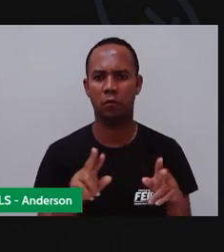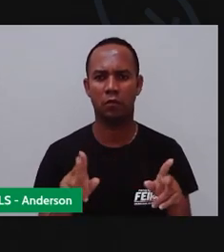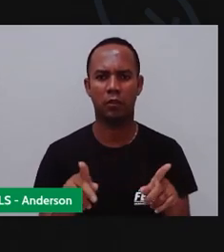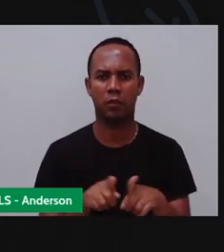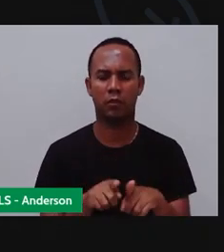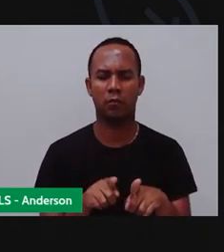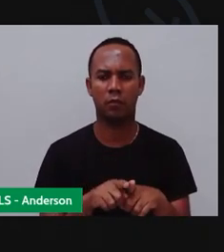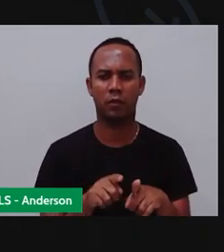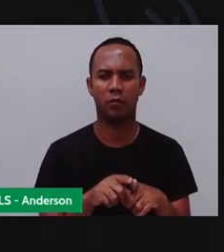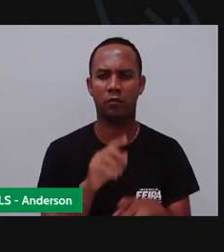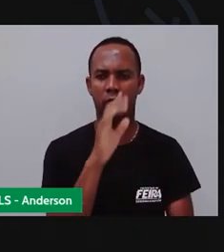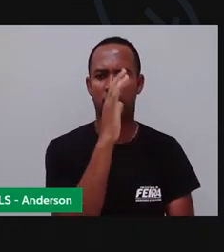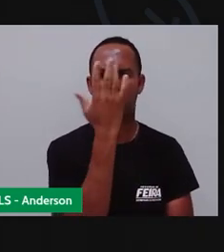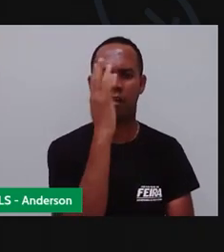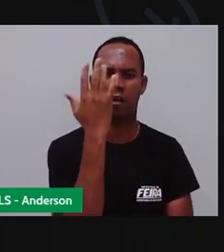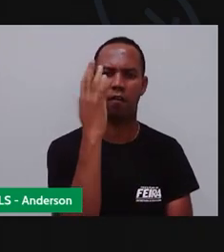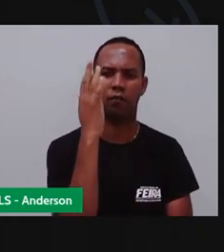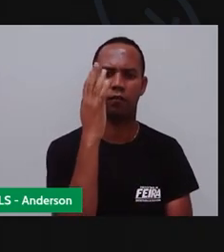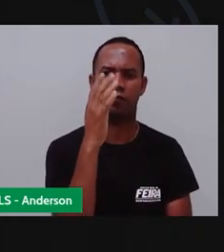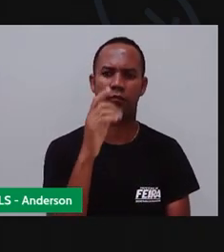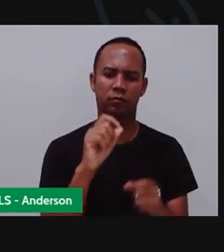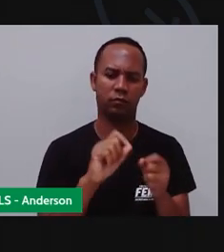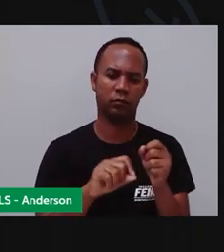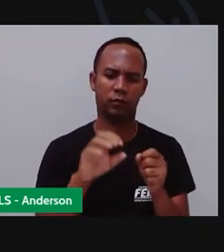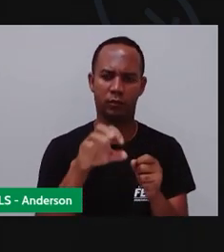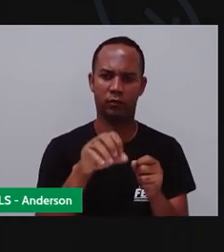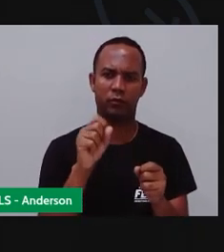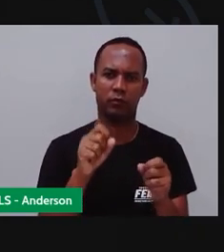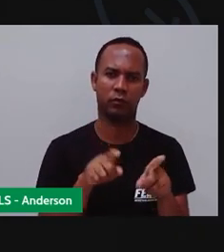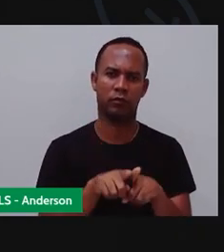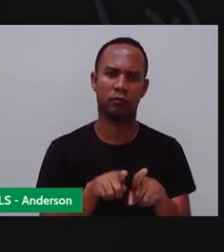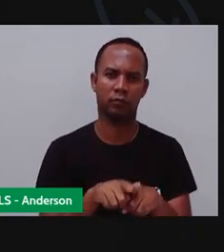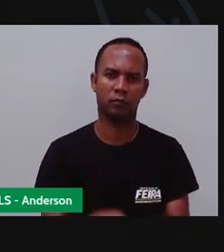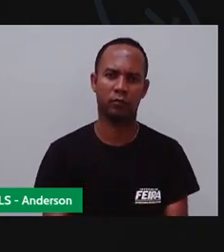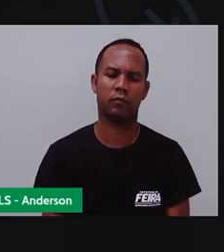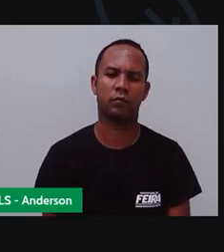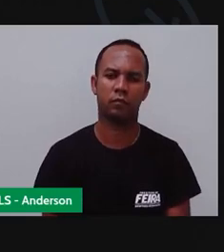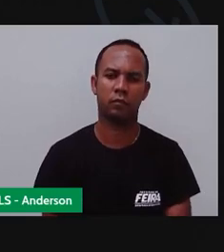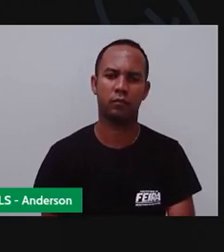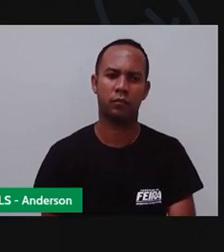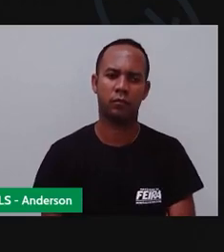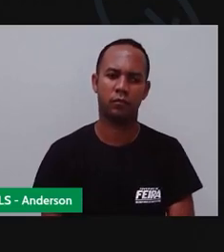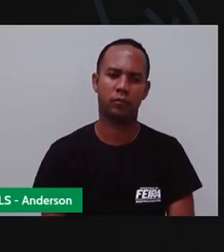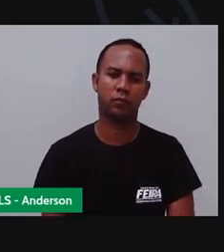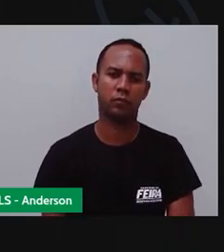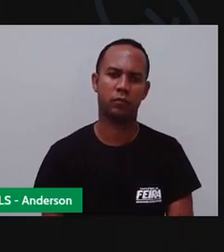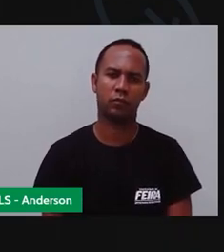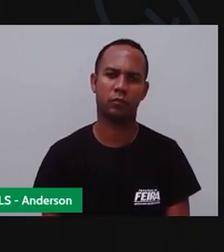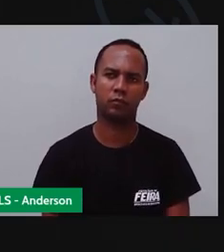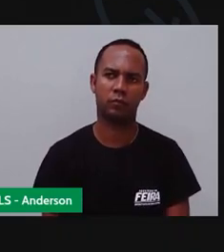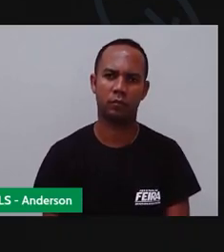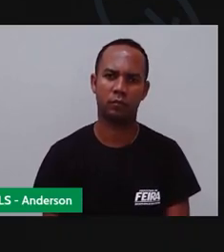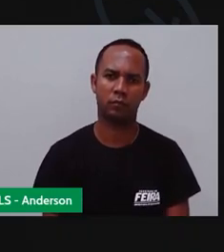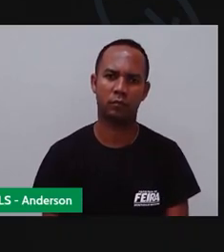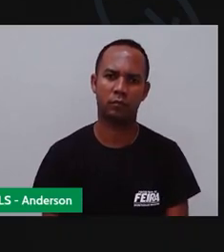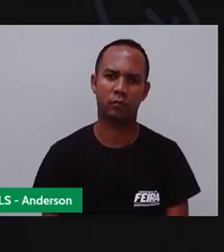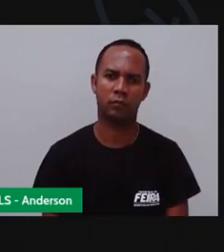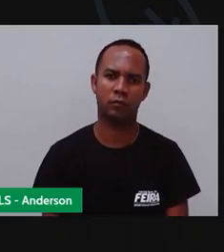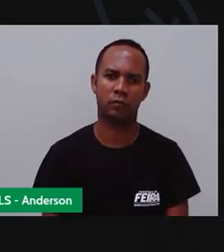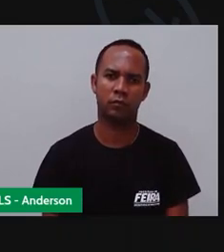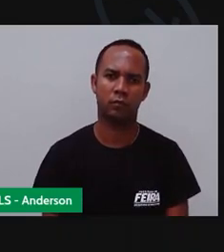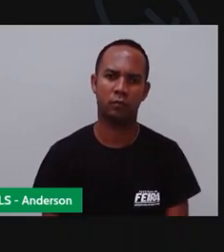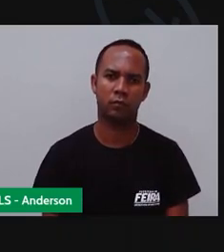Um galhinho de árvore Que eu já tenho em casa Eu posso utilizar Ó Vamos cortar a nossa árvore Ó